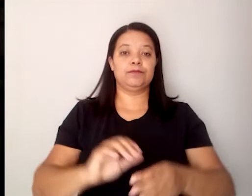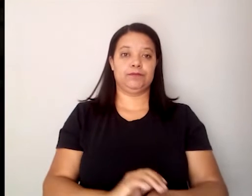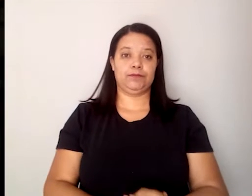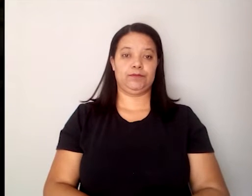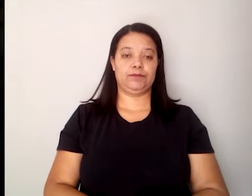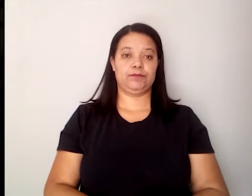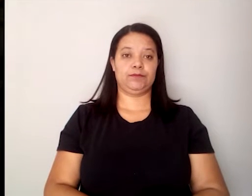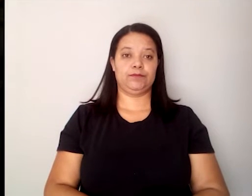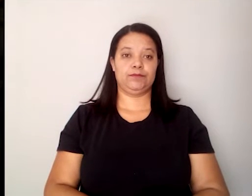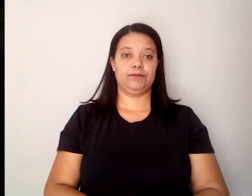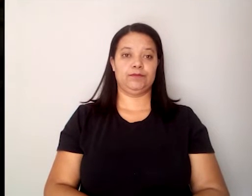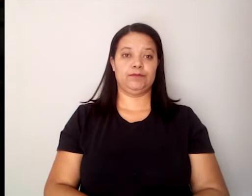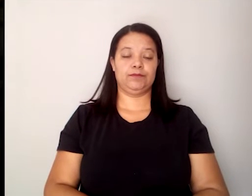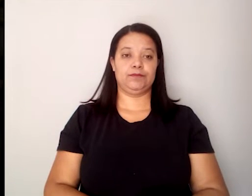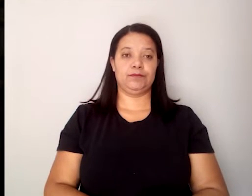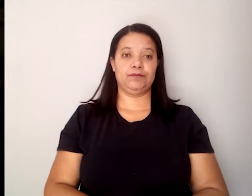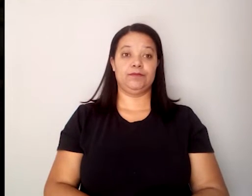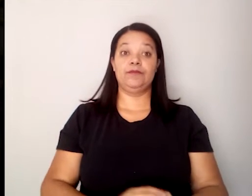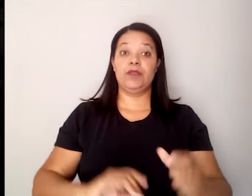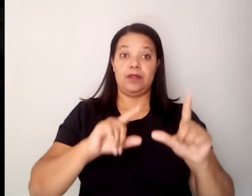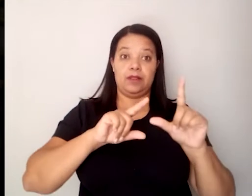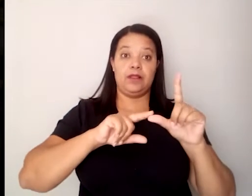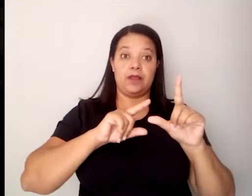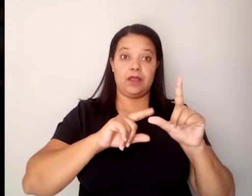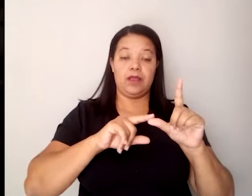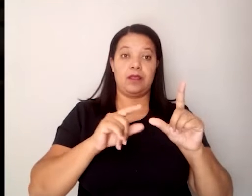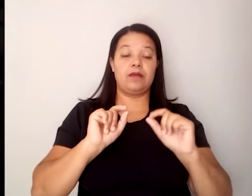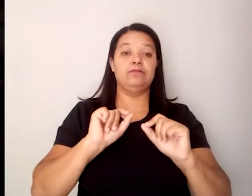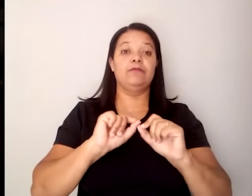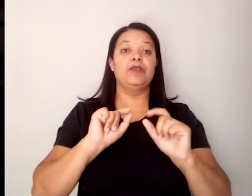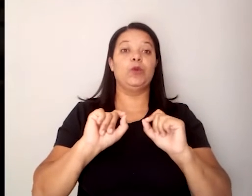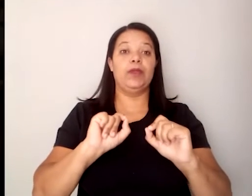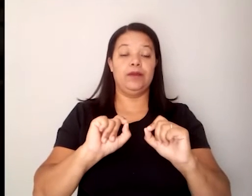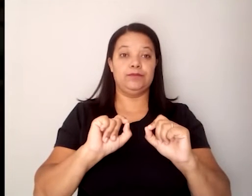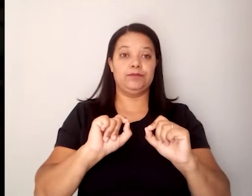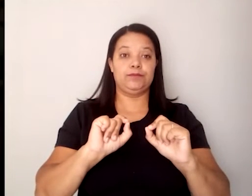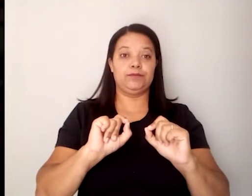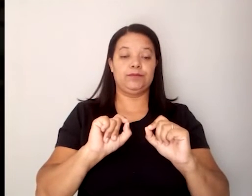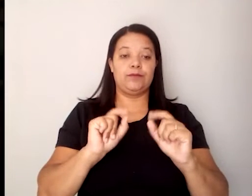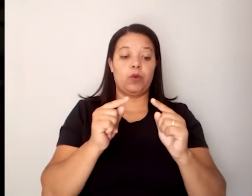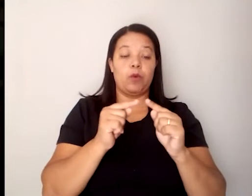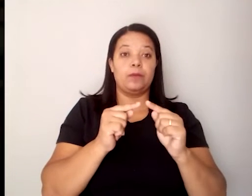E a letra que confronta, que faz litoral com essa terra,